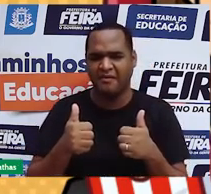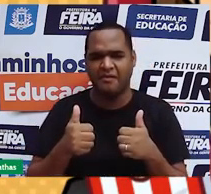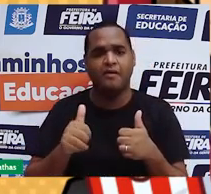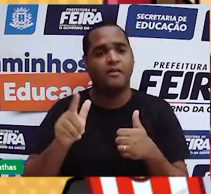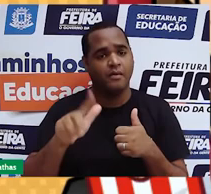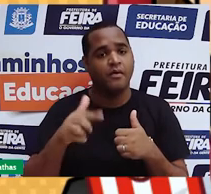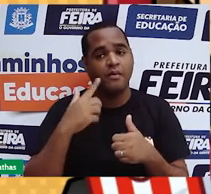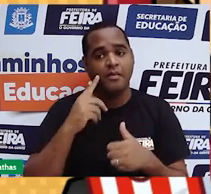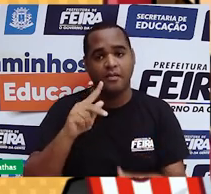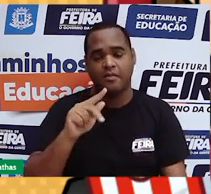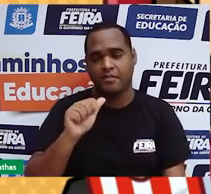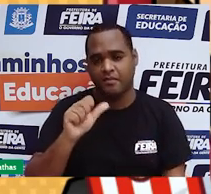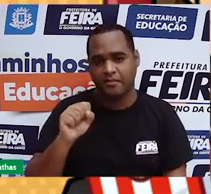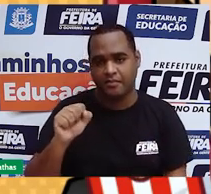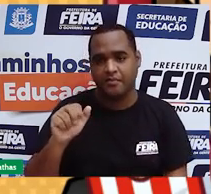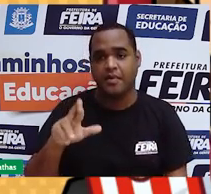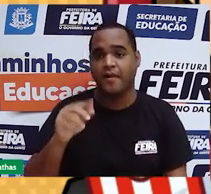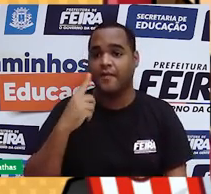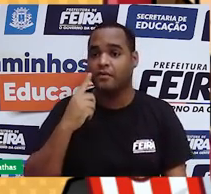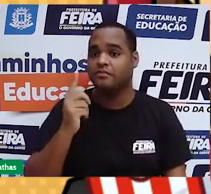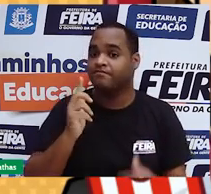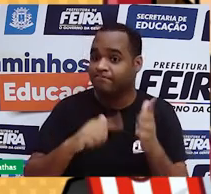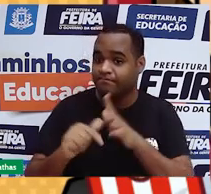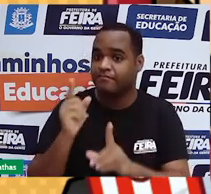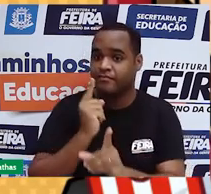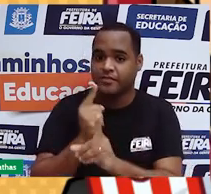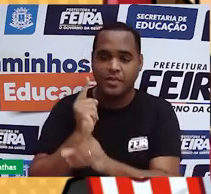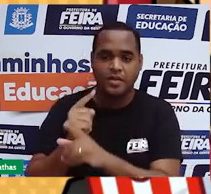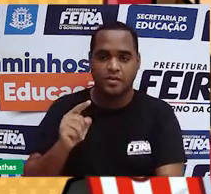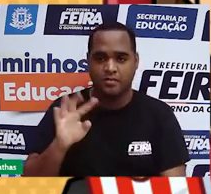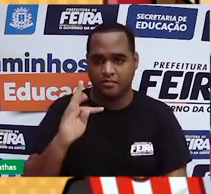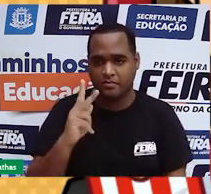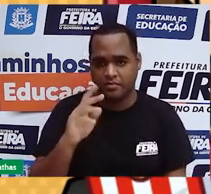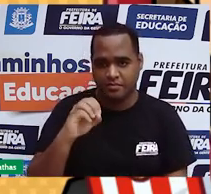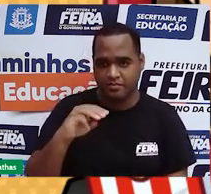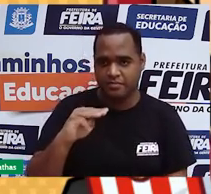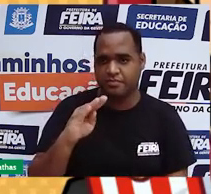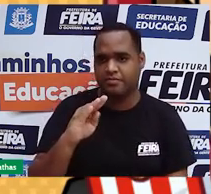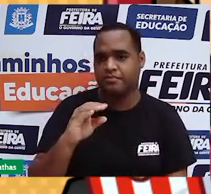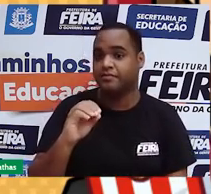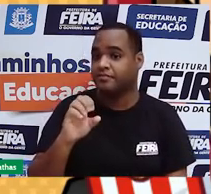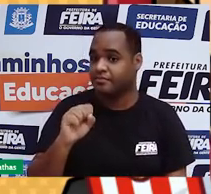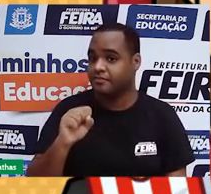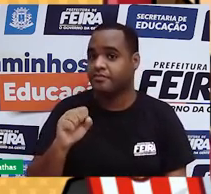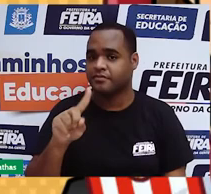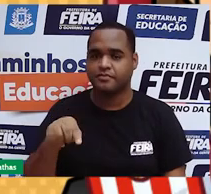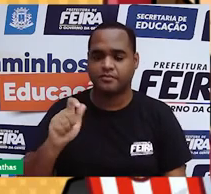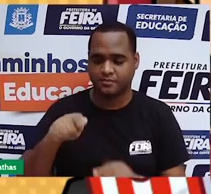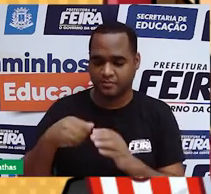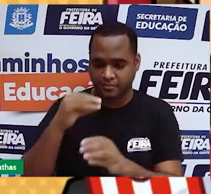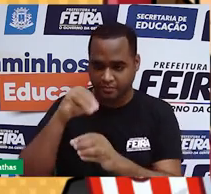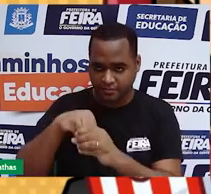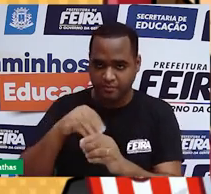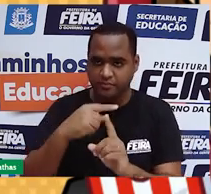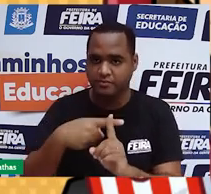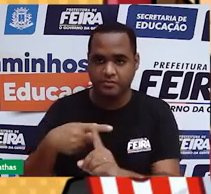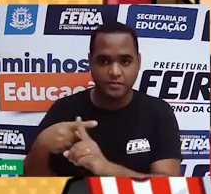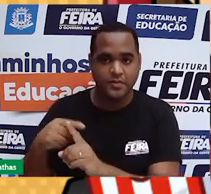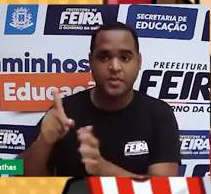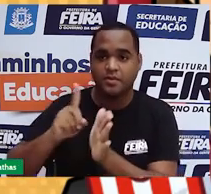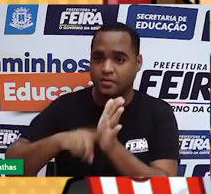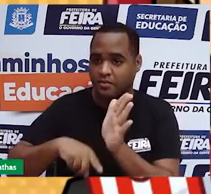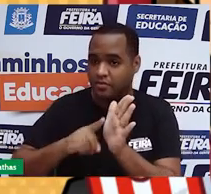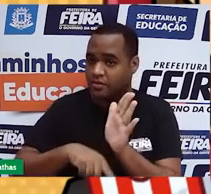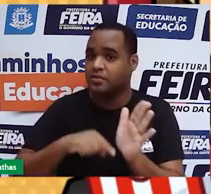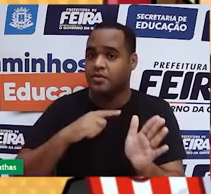é que as passas que foram a descoberta chave no modelo atômico de Thomson. Ele concluiu que o átomo era um pudim de carga positiva, coberto de passas